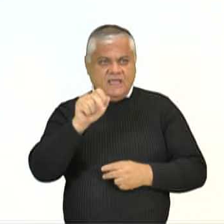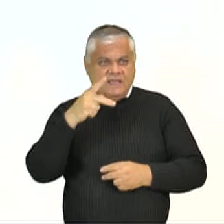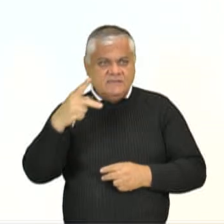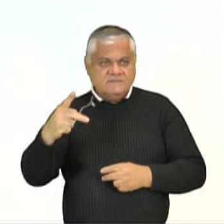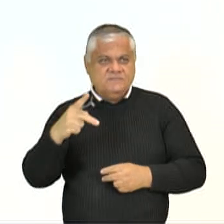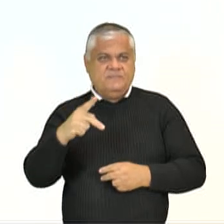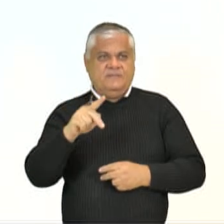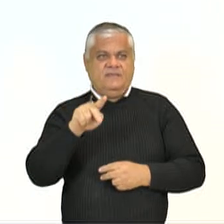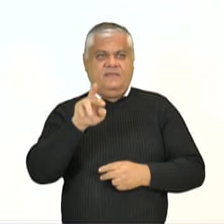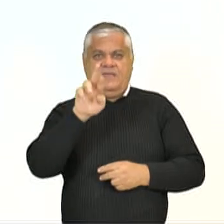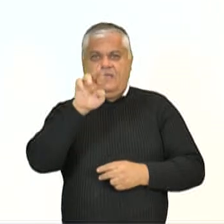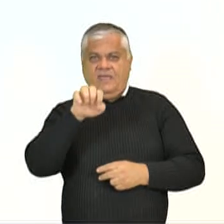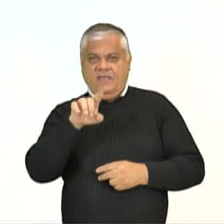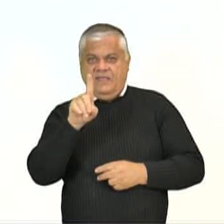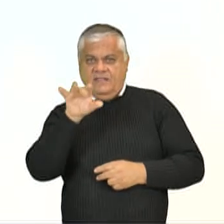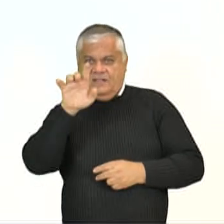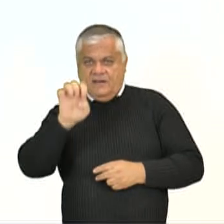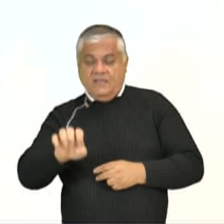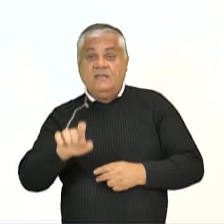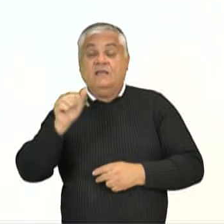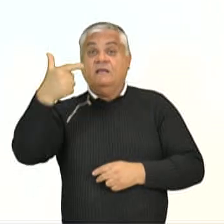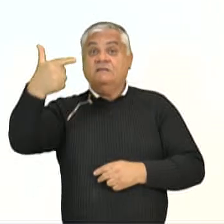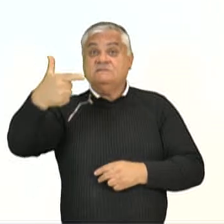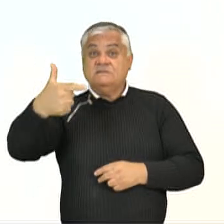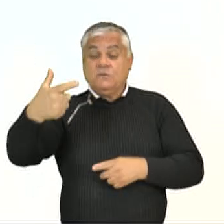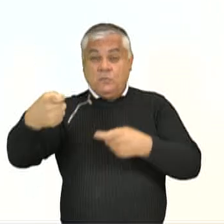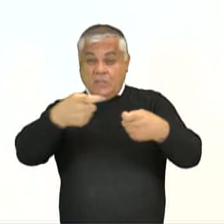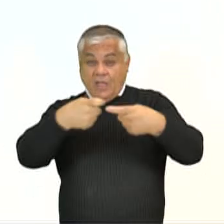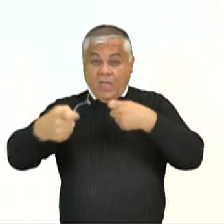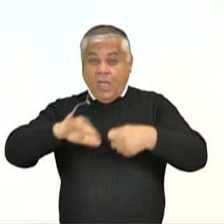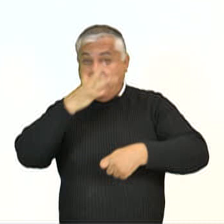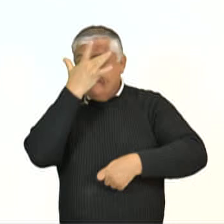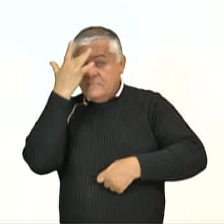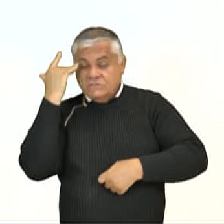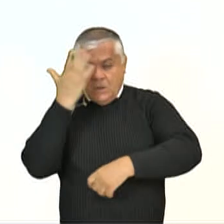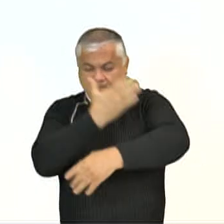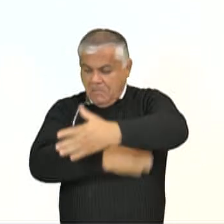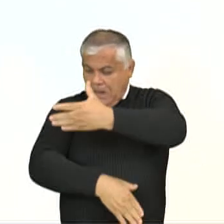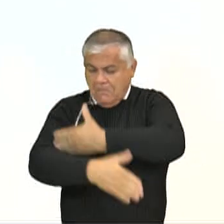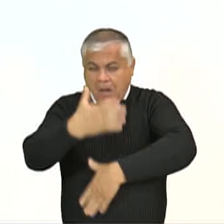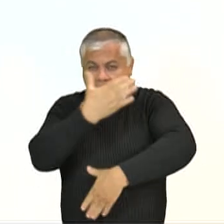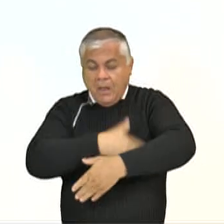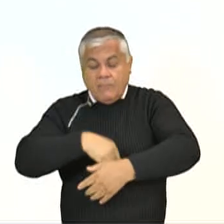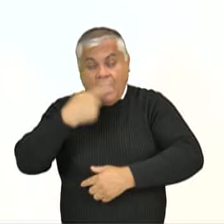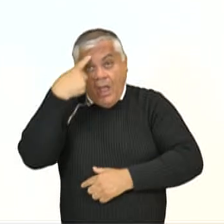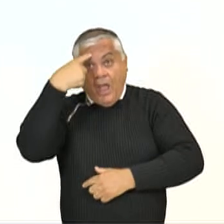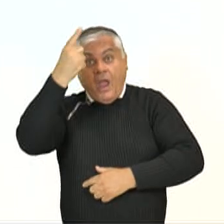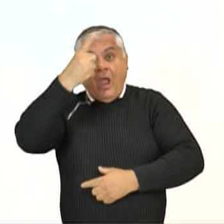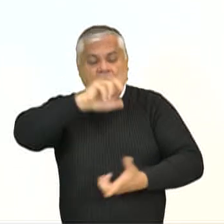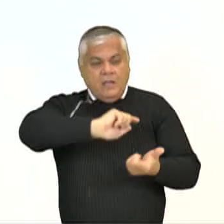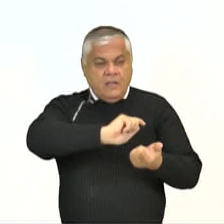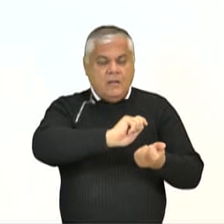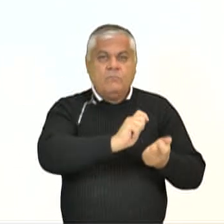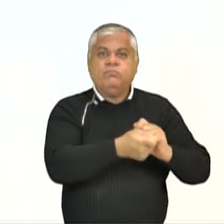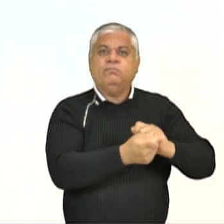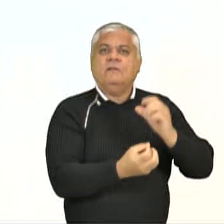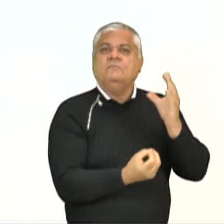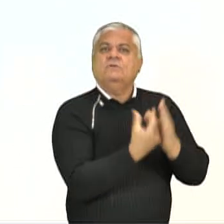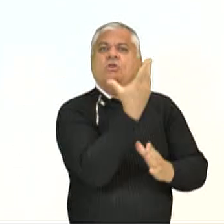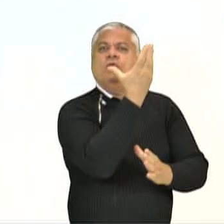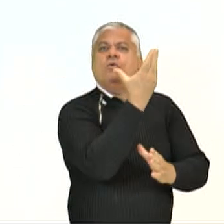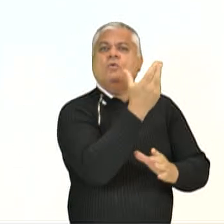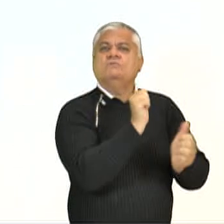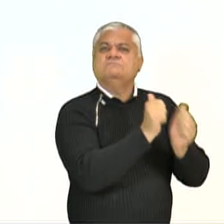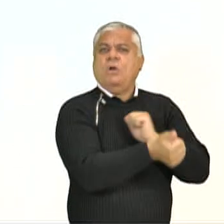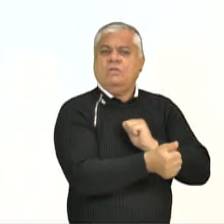veteranos da Segunda Guerra Mundial. E é o único esporte paralímpico que não é adaptado. Então ele não,